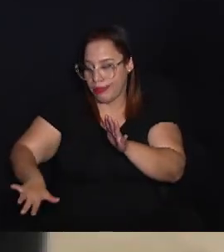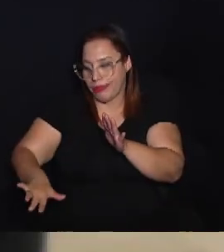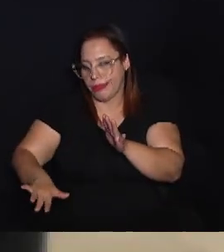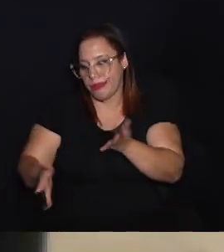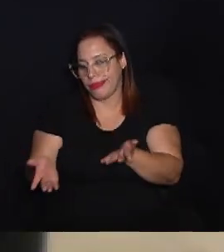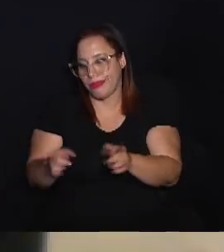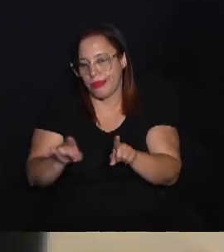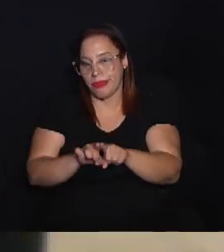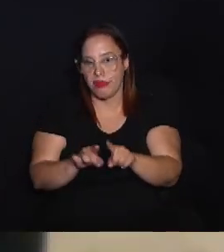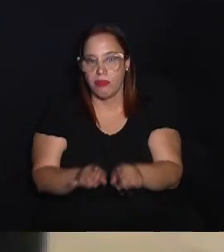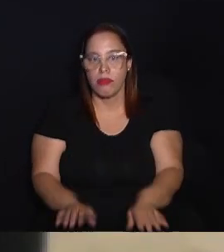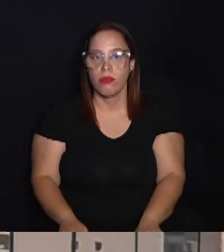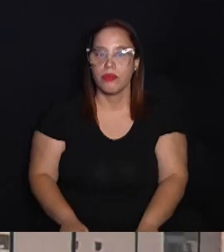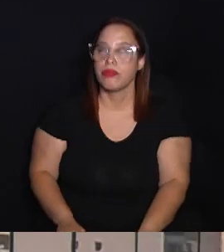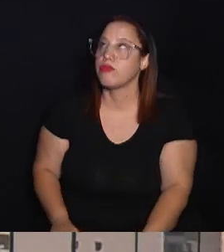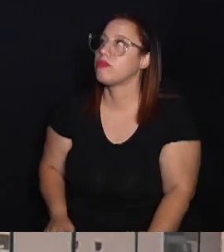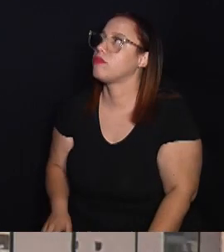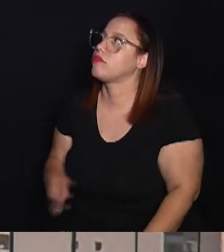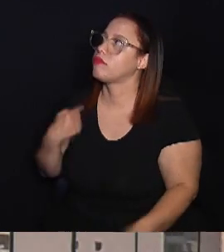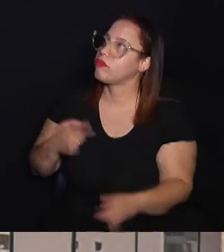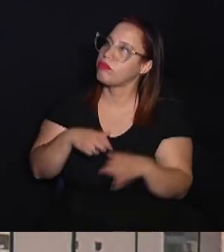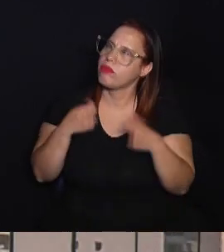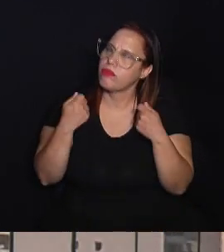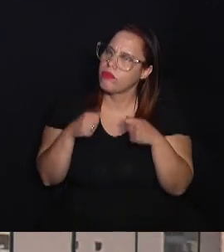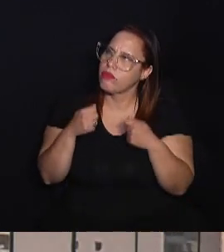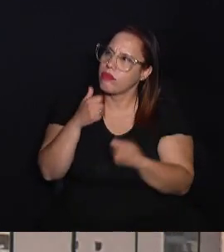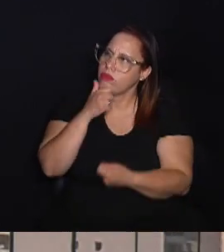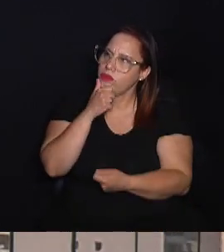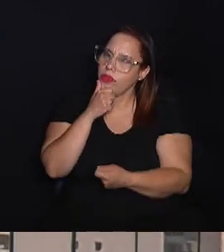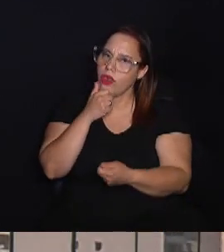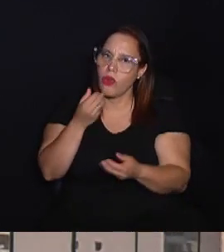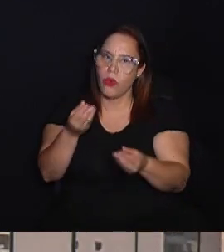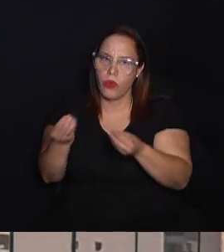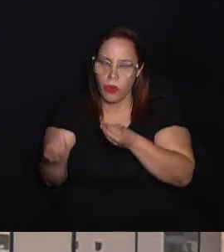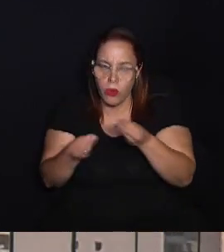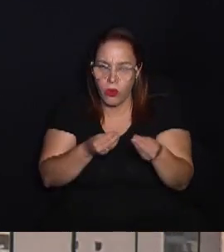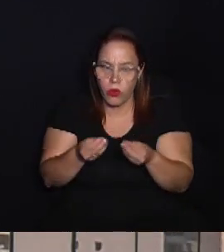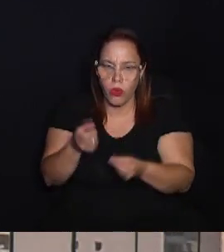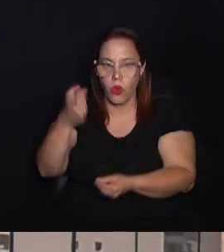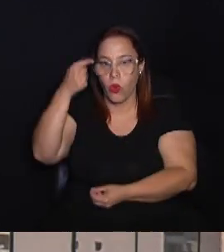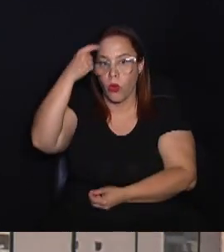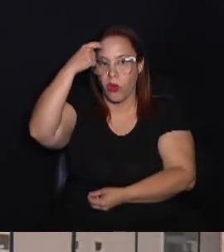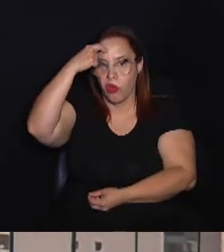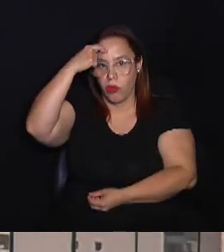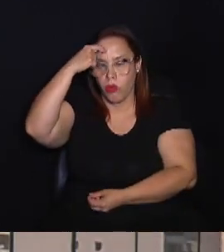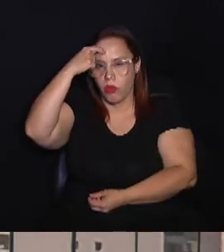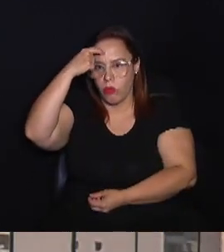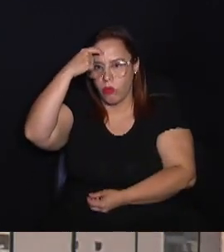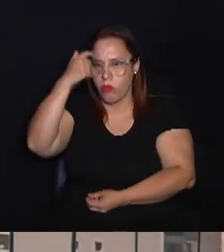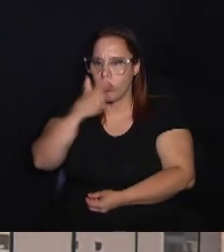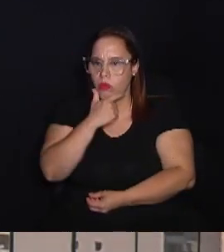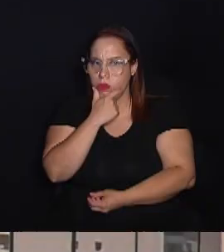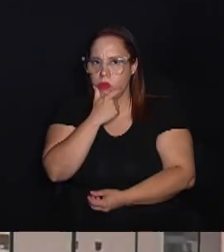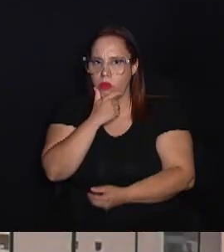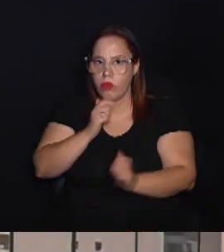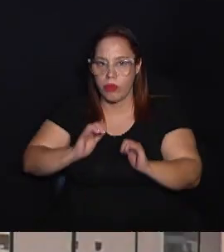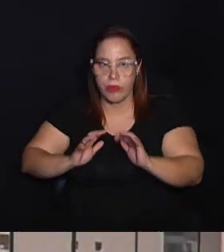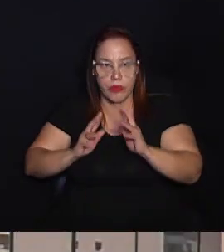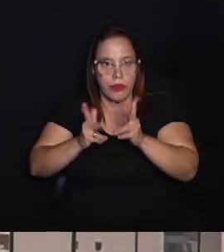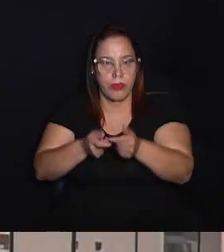desperdiçando também. Então a gente precisaria introduzir uma consciência meio que